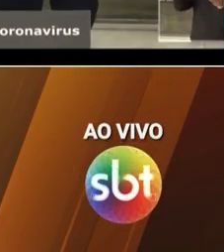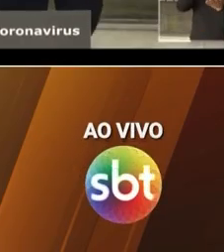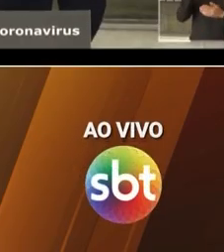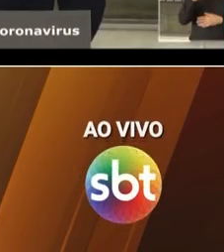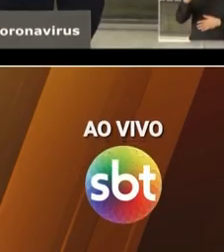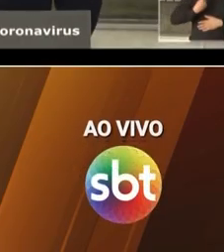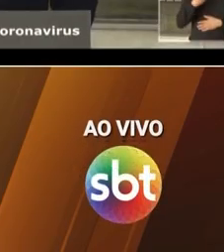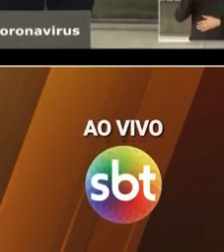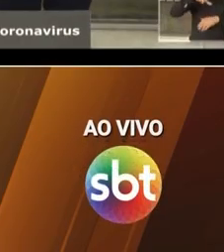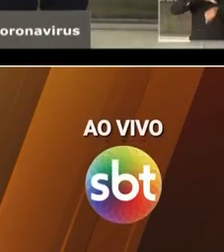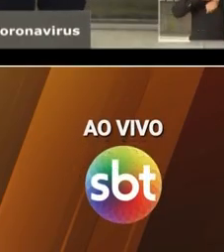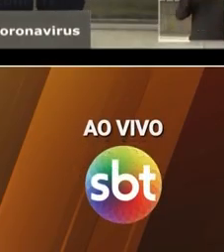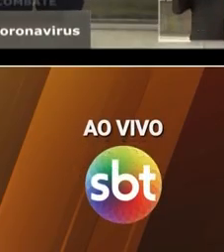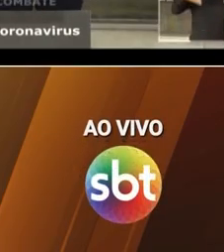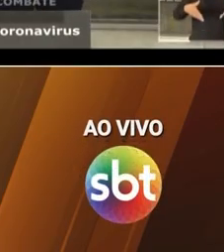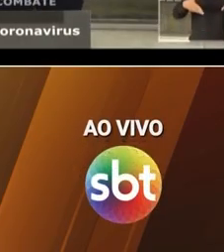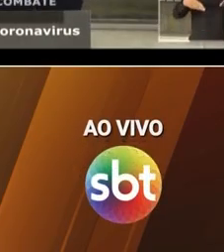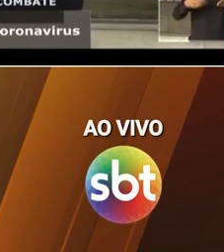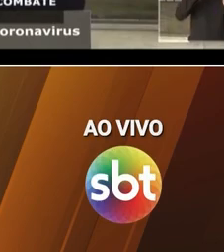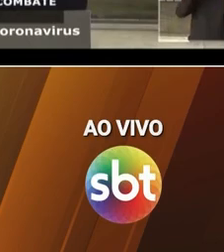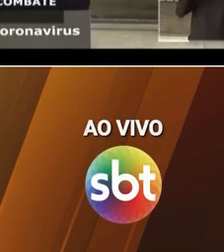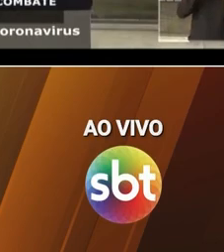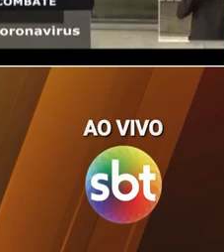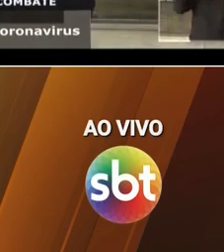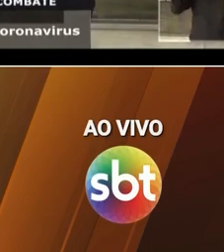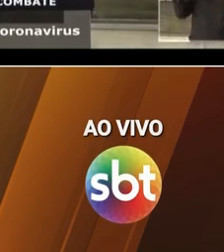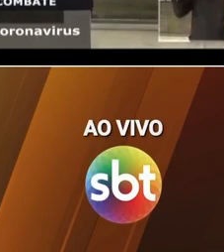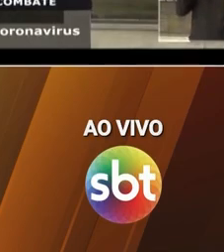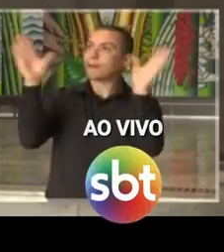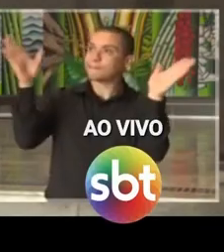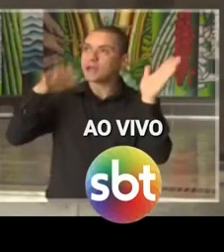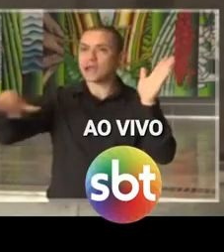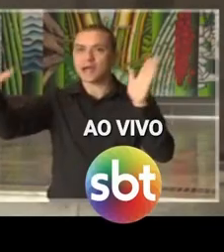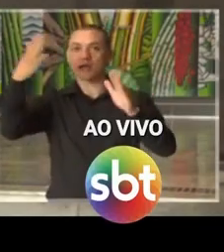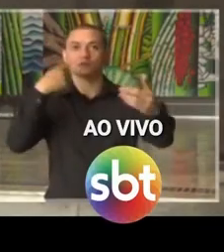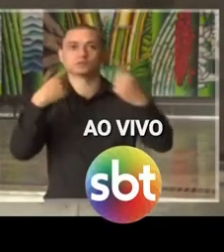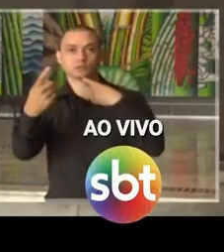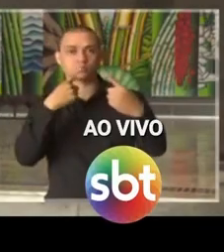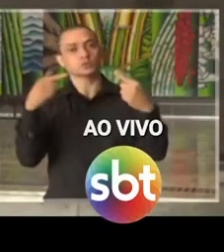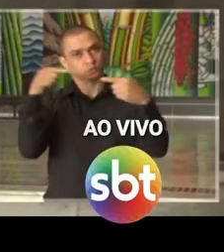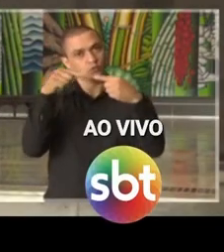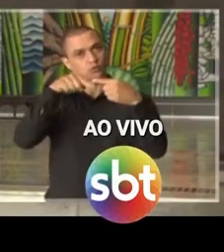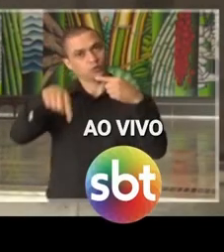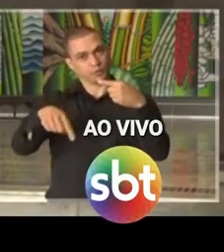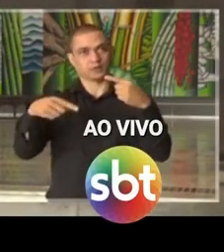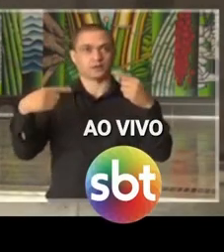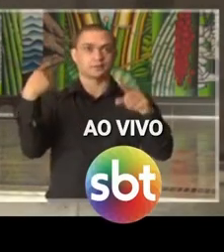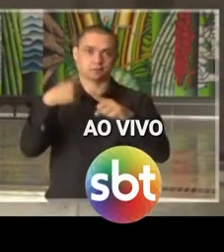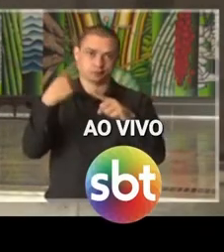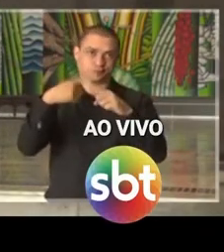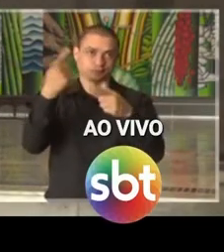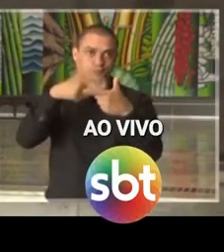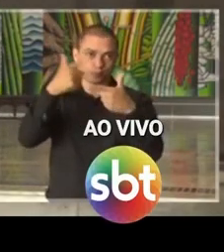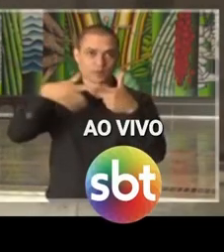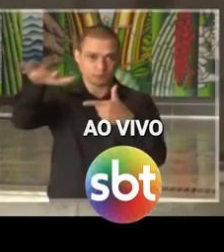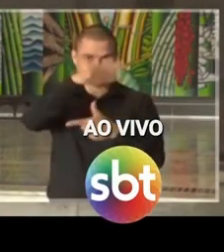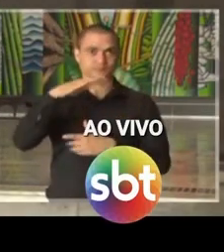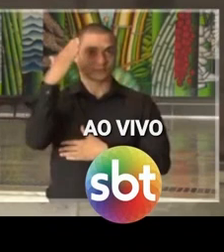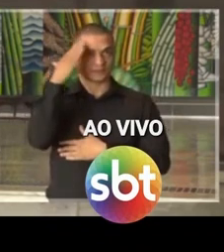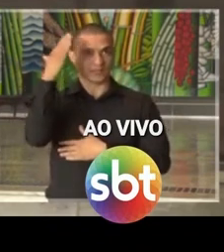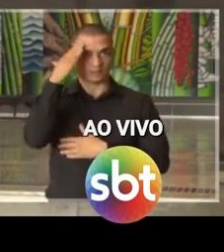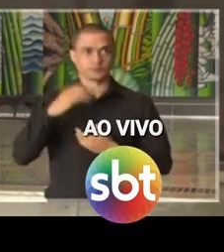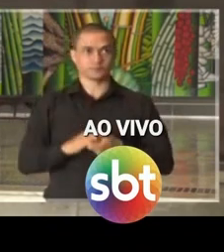da Saúde está começando a falar. Vamos acompanhar. ...arejado e adequado nas circunstâncias para receber os